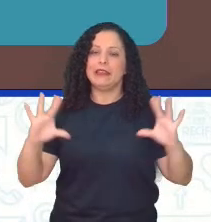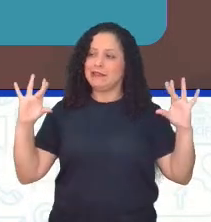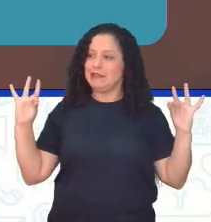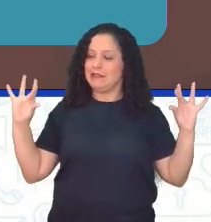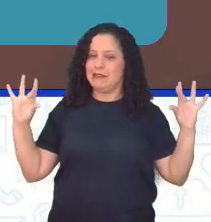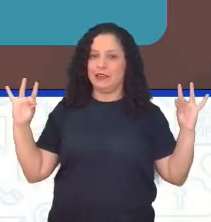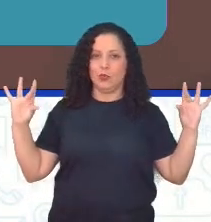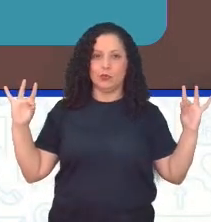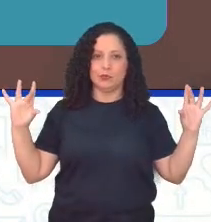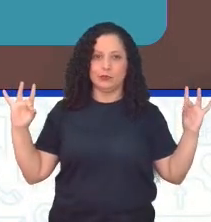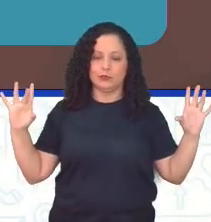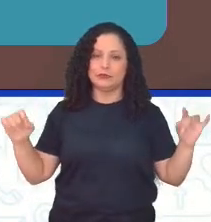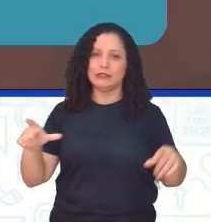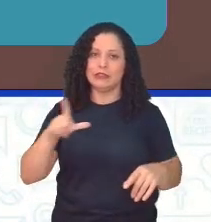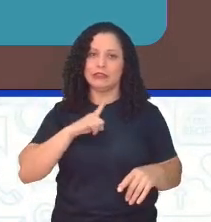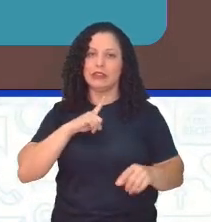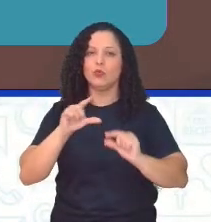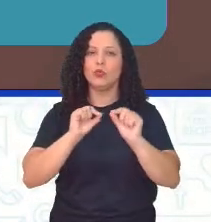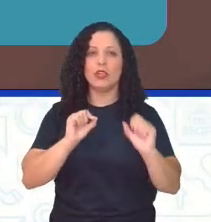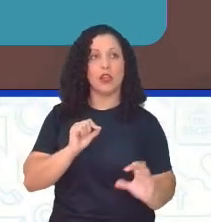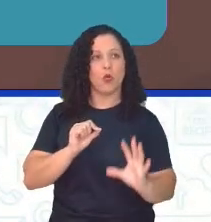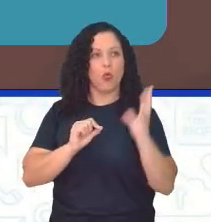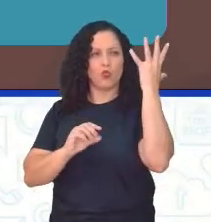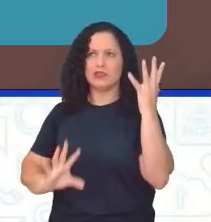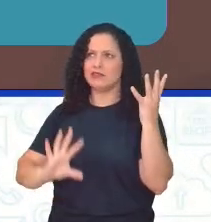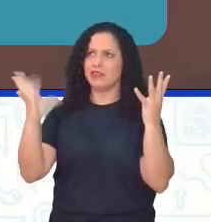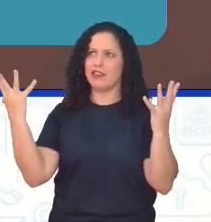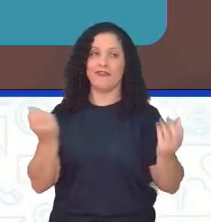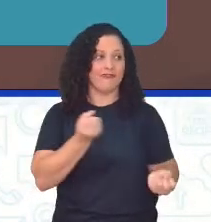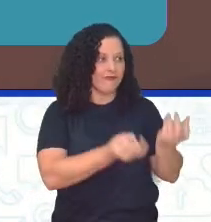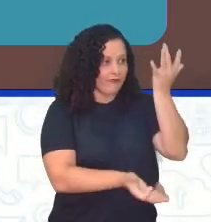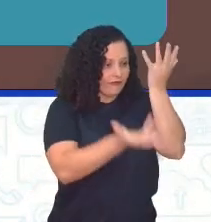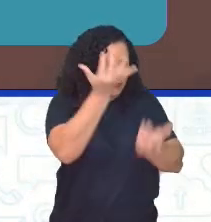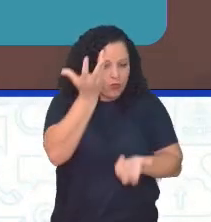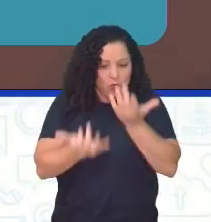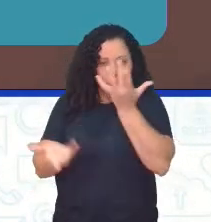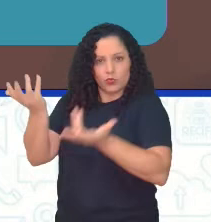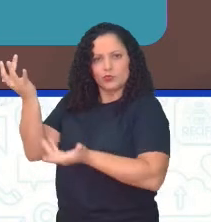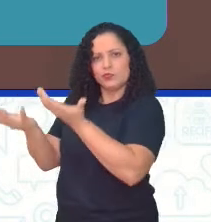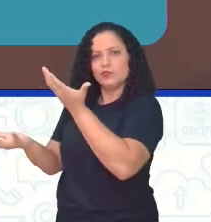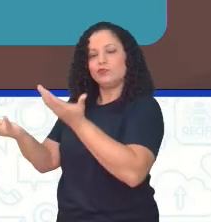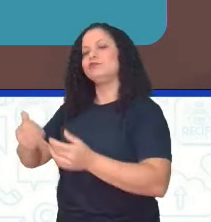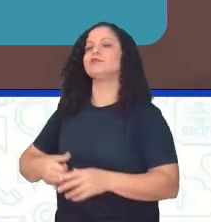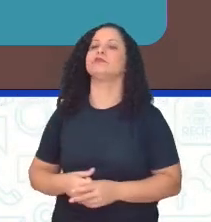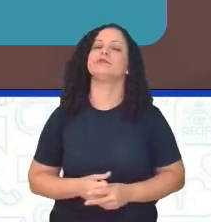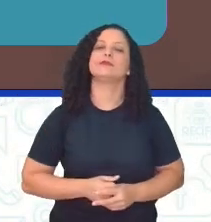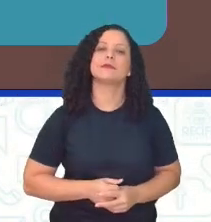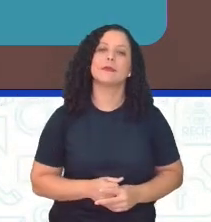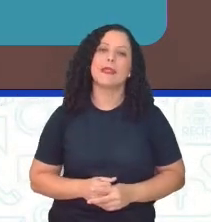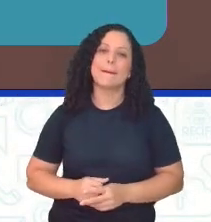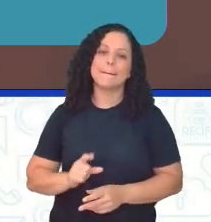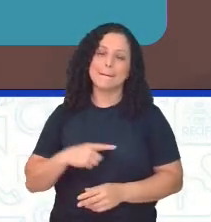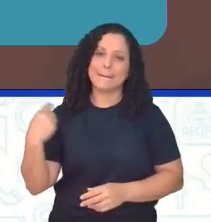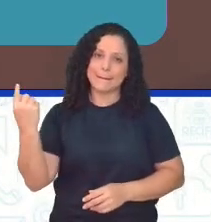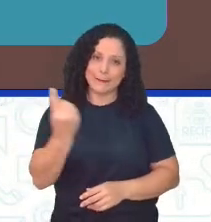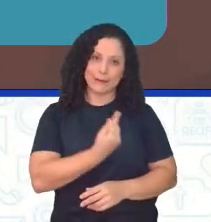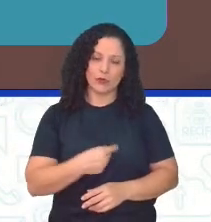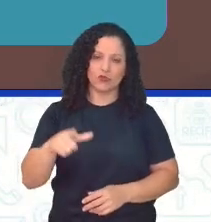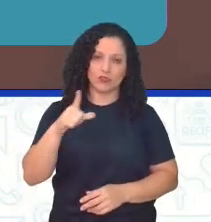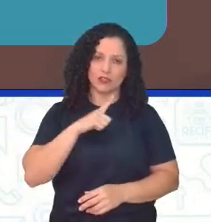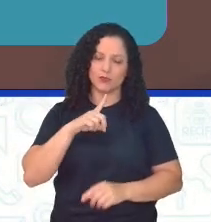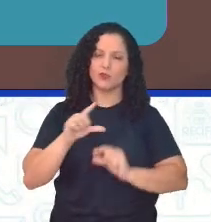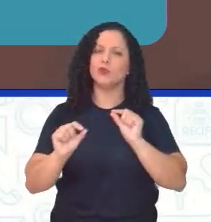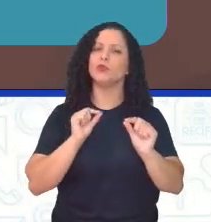condições para a ocorrência de queimadas. Vamos lá, minha gente, ó. Nós temos aí, né?